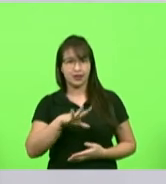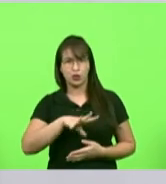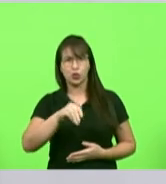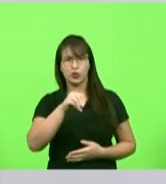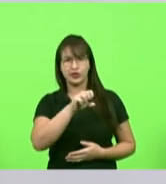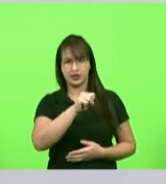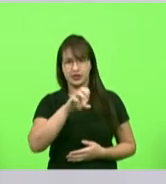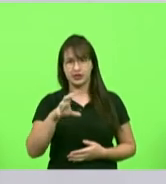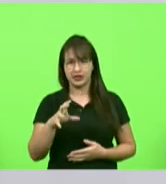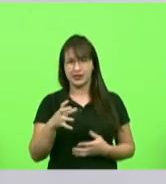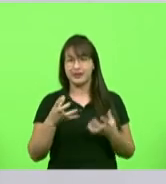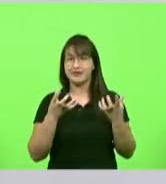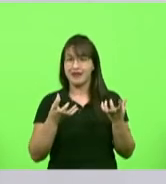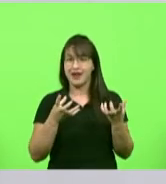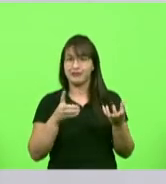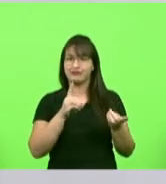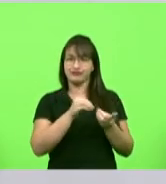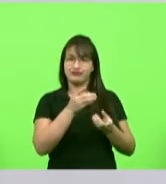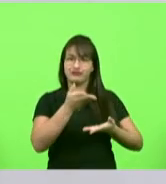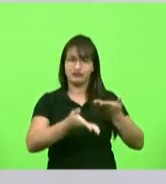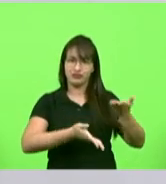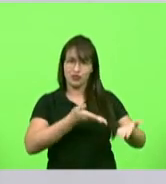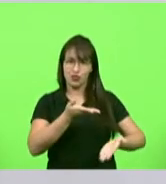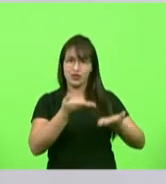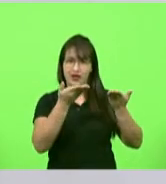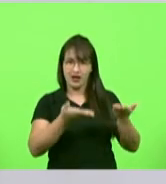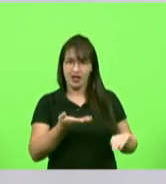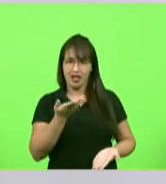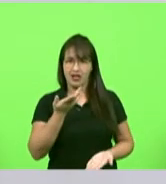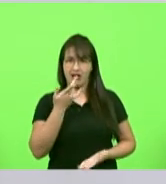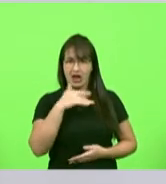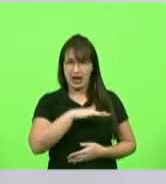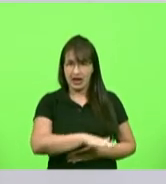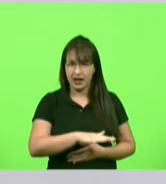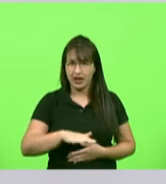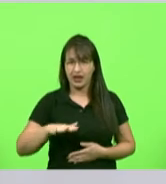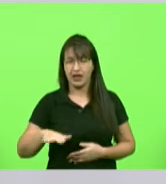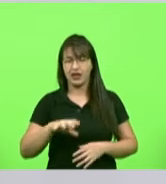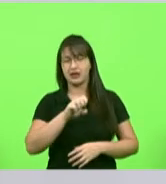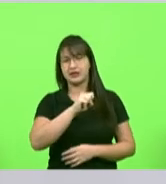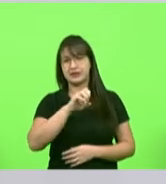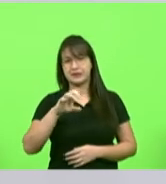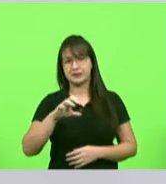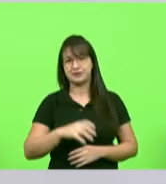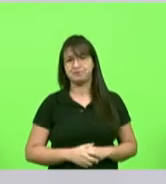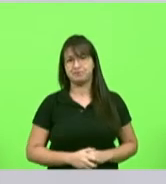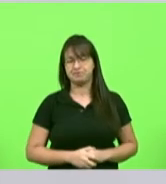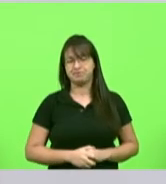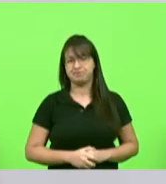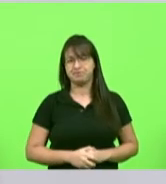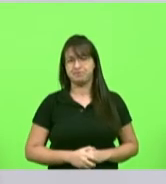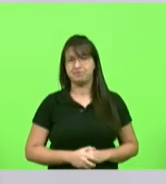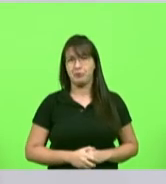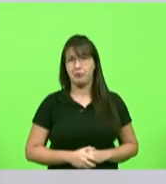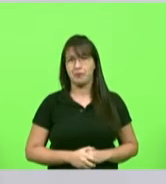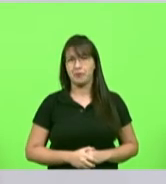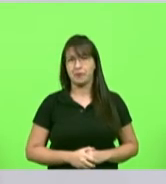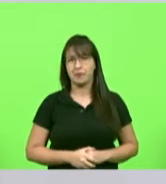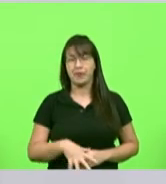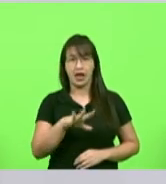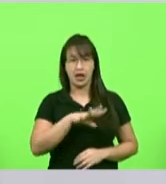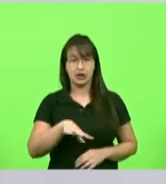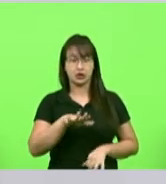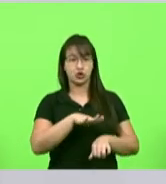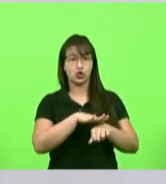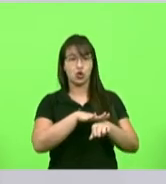atender melhor as crianças aqui de Santa Catarina nós estávamos numa conversa com o secretário